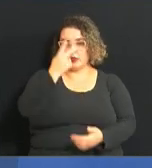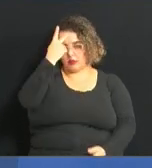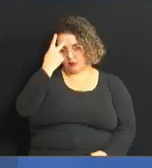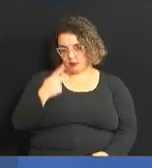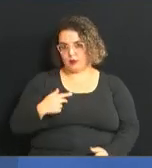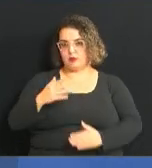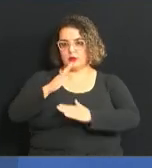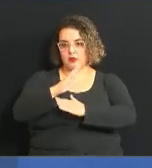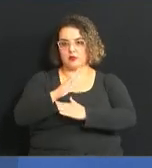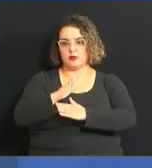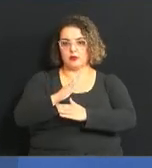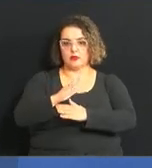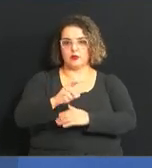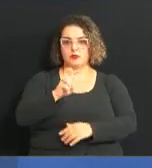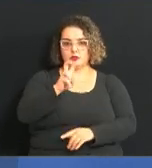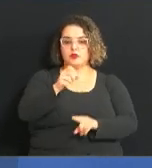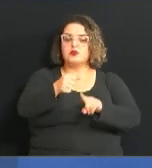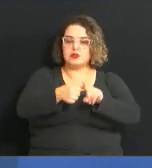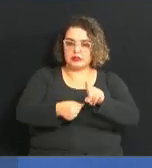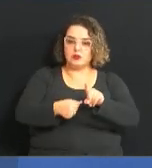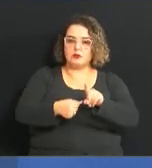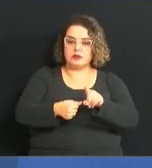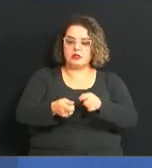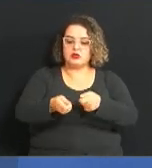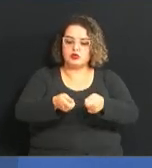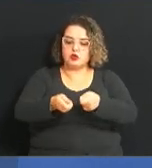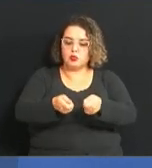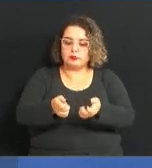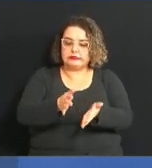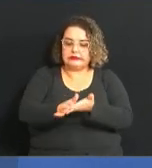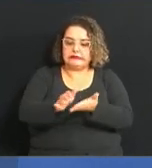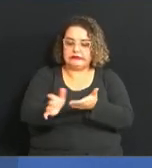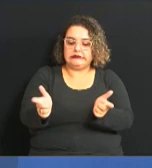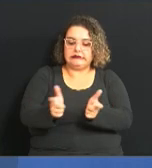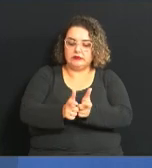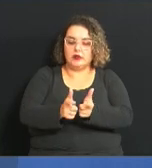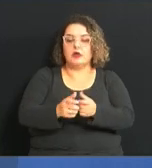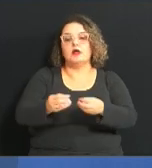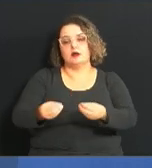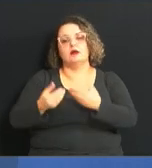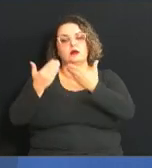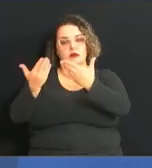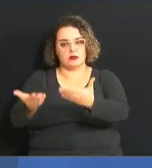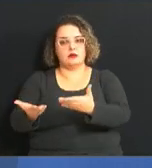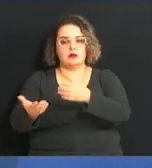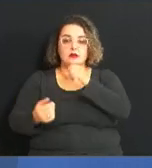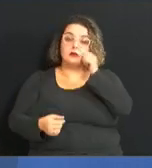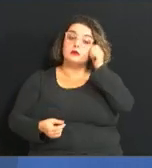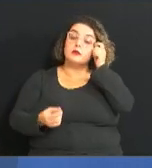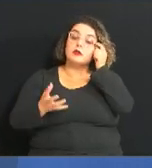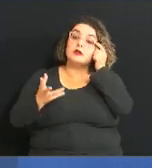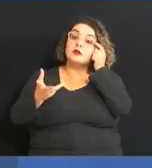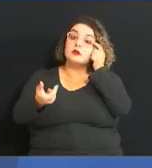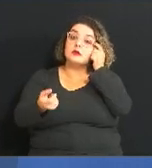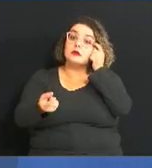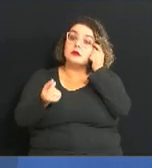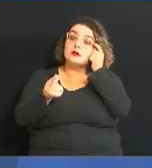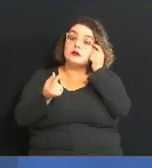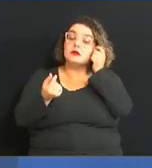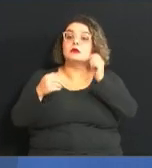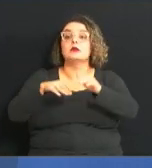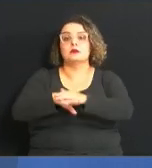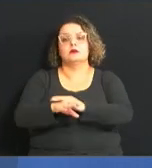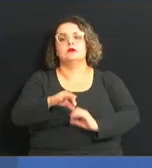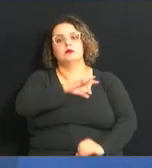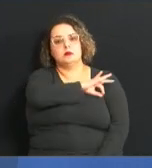durante os primeiros cinco meses deste ano e agora está sendo destinado para os cofres da prefeitura o objetivo aí